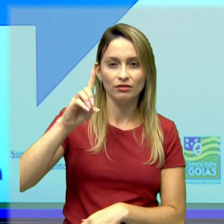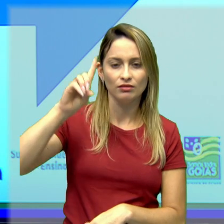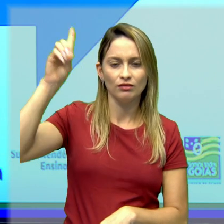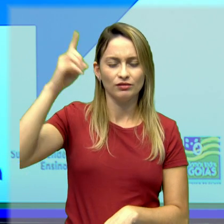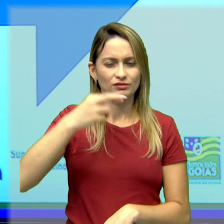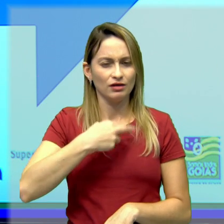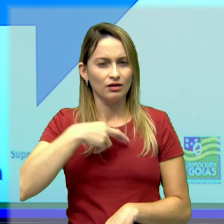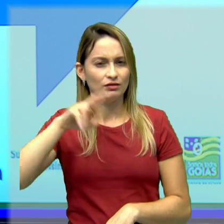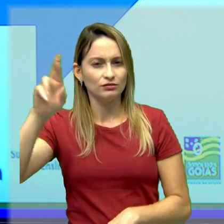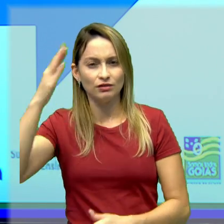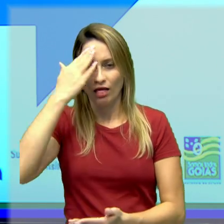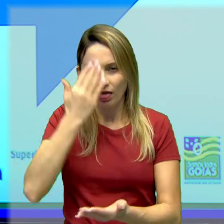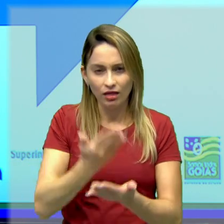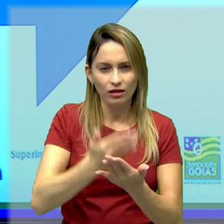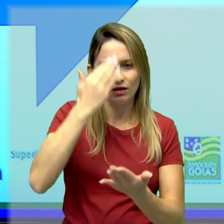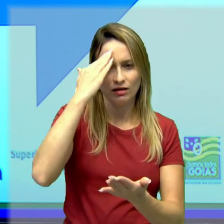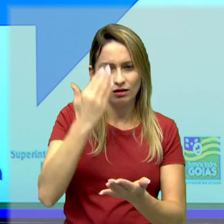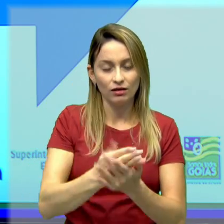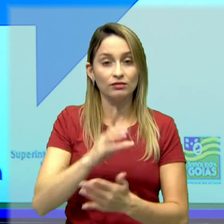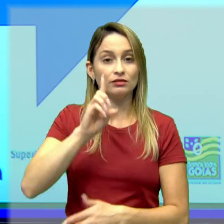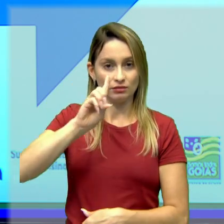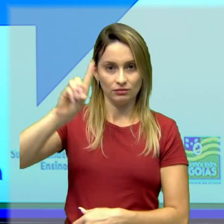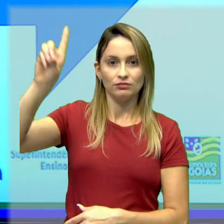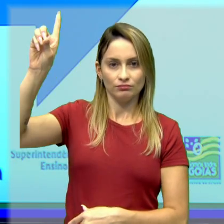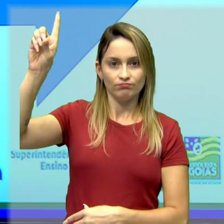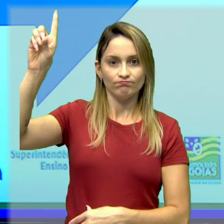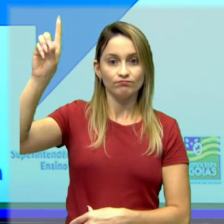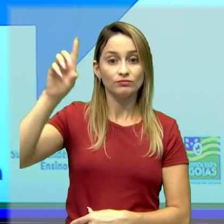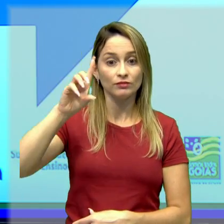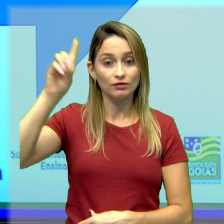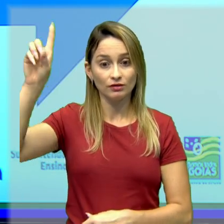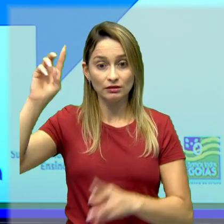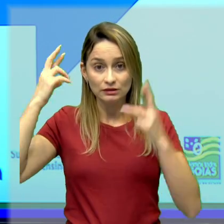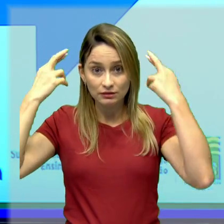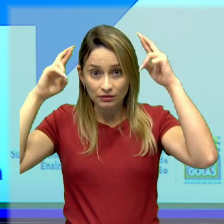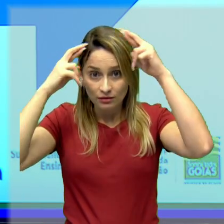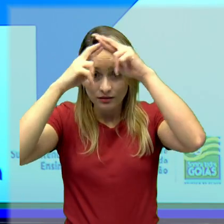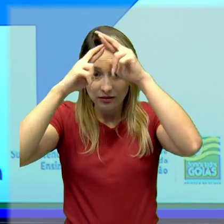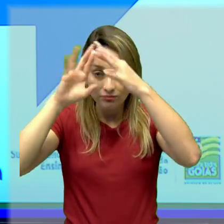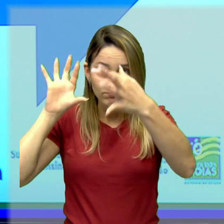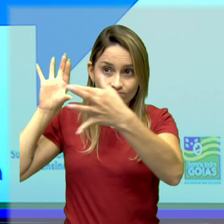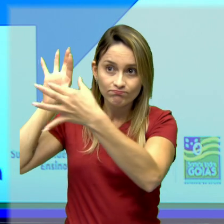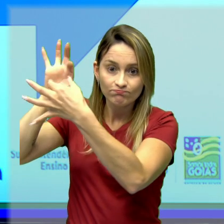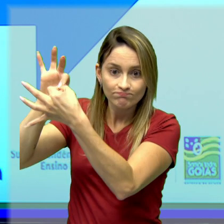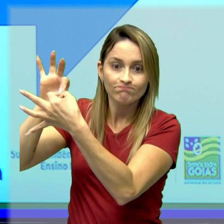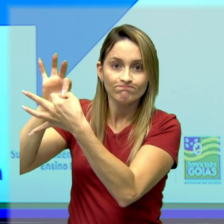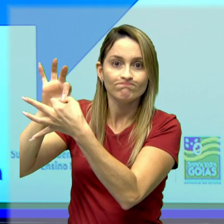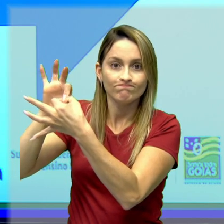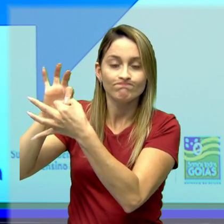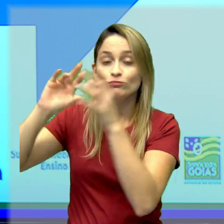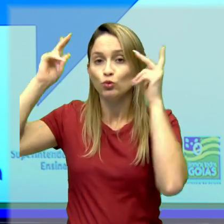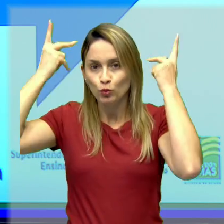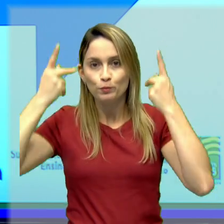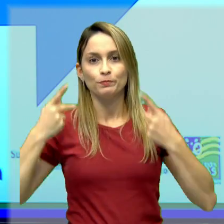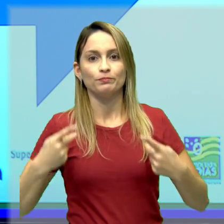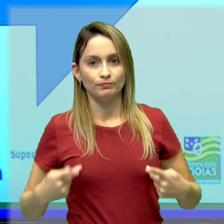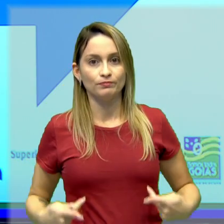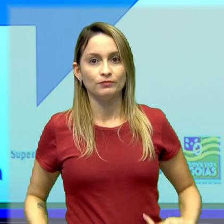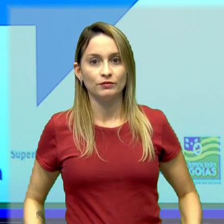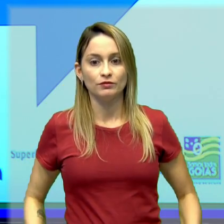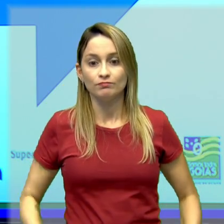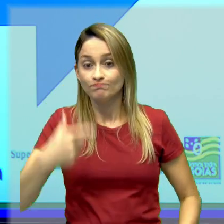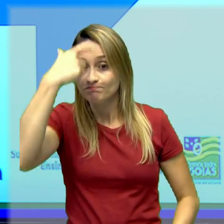de uma religião que tem vários deuses, né? E os deuses gregos normalmente eram vinculados aos seres humanos.